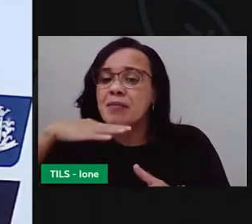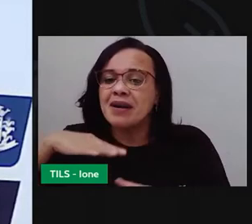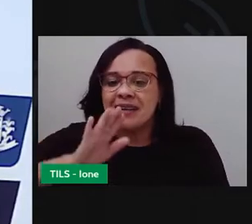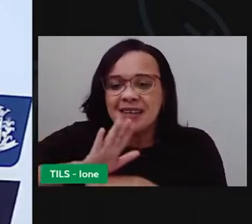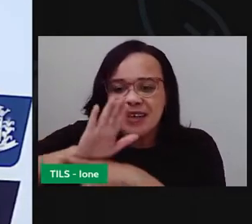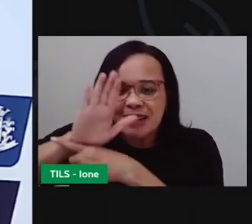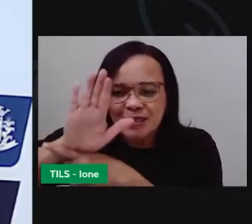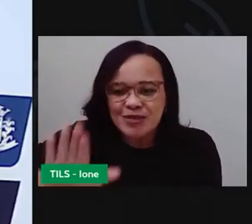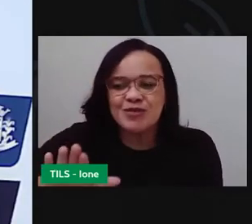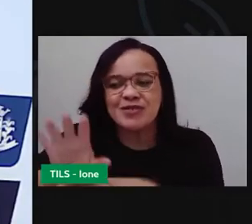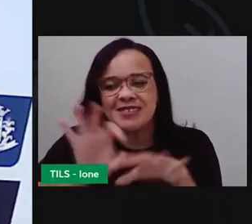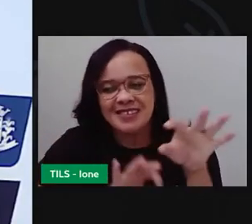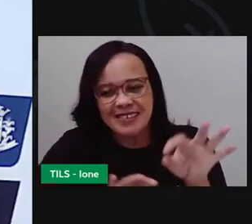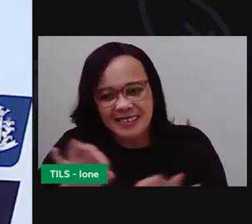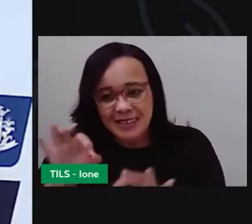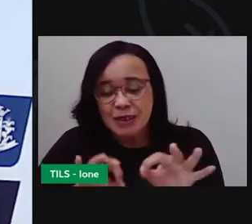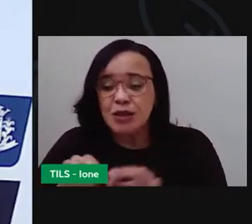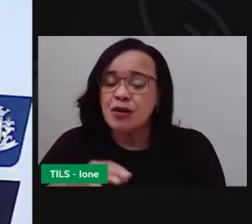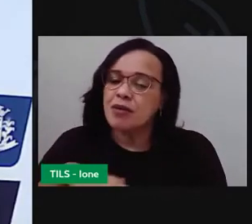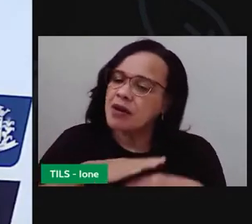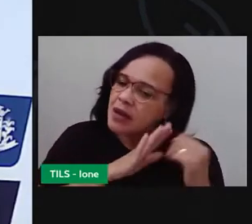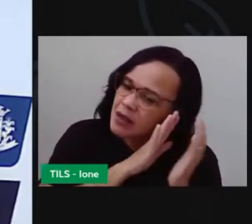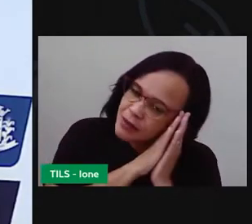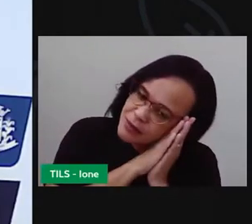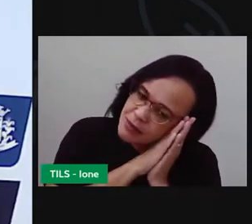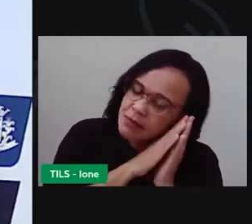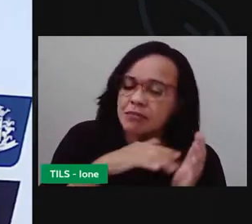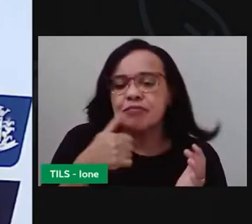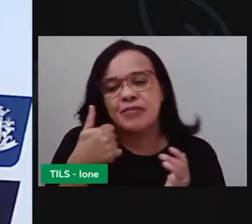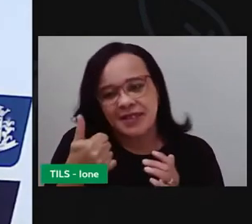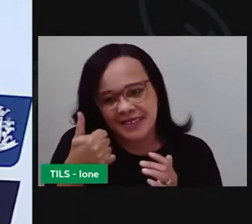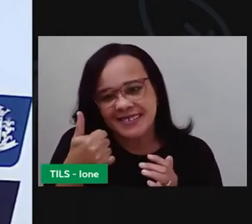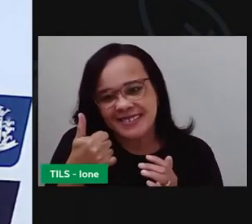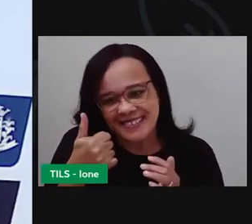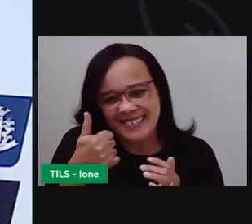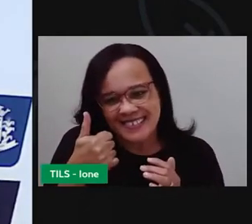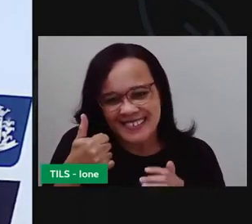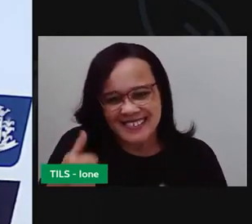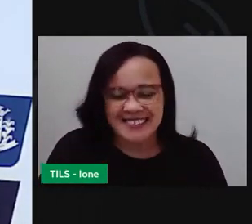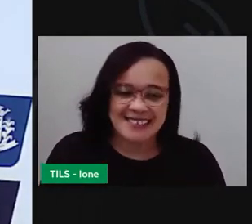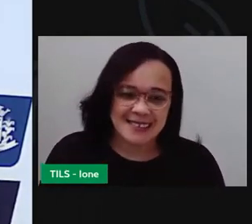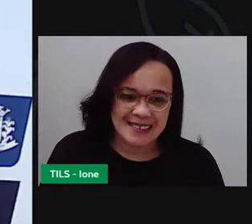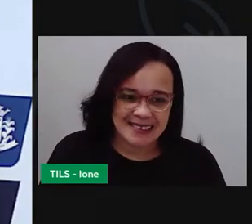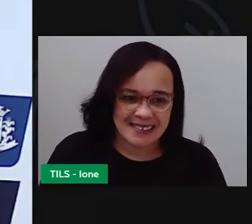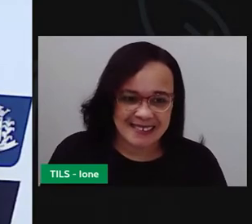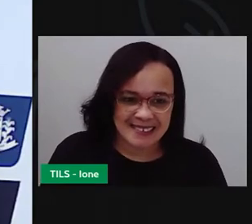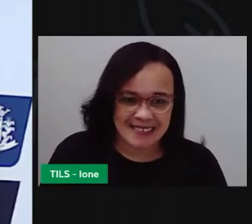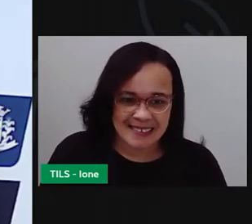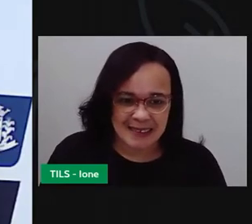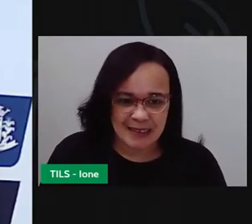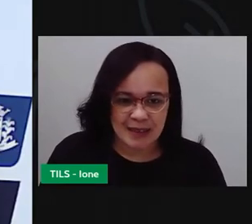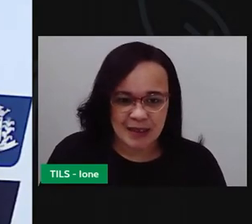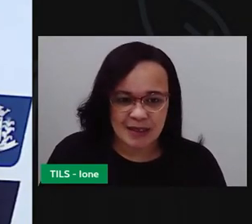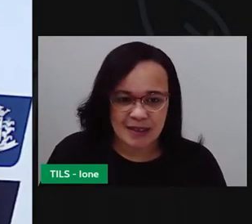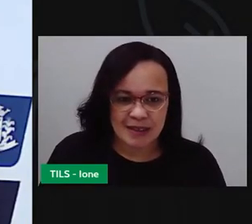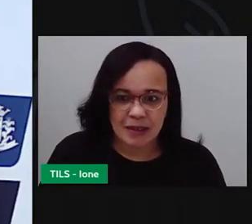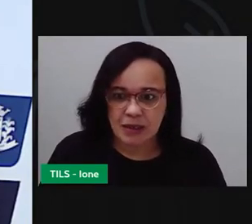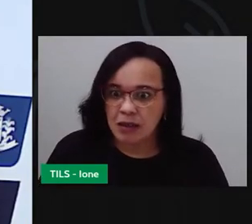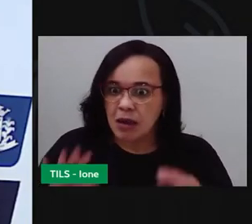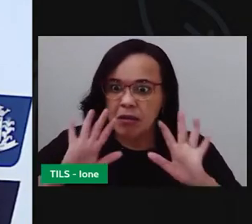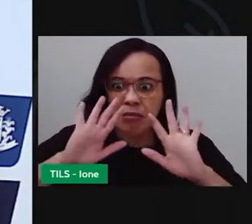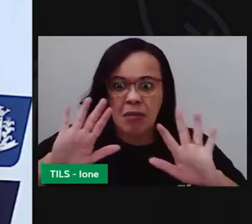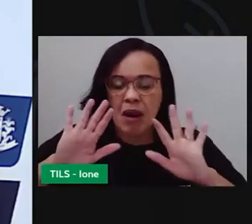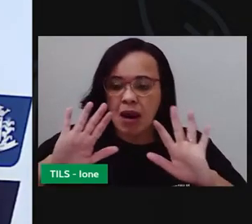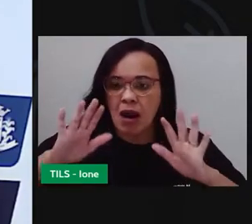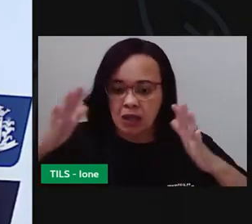filho para dormir bem. E aí, ó. Agora, Naná. Mas, de repente,